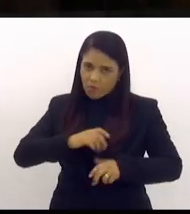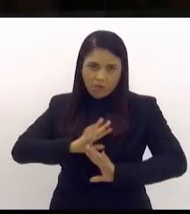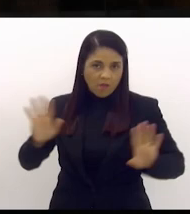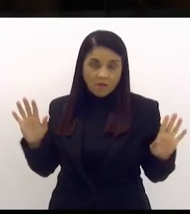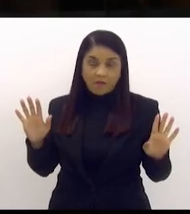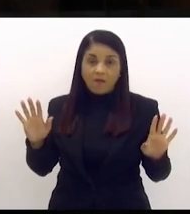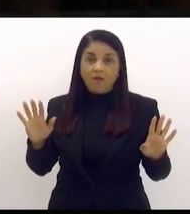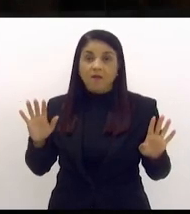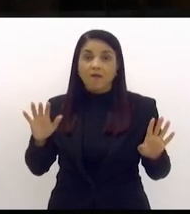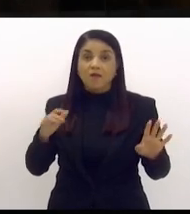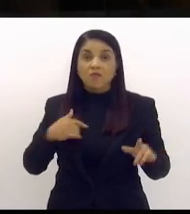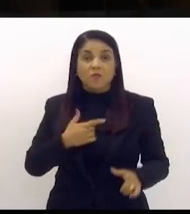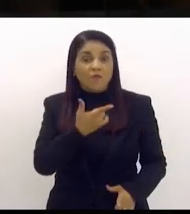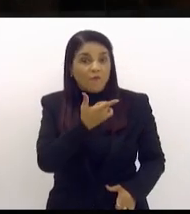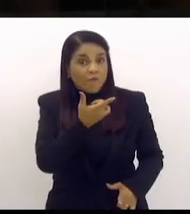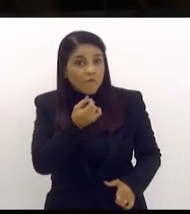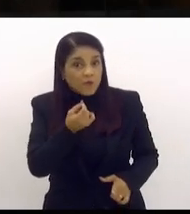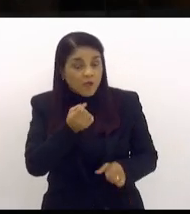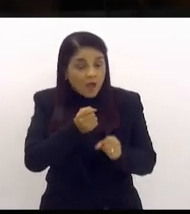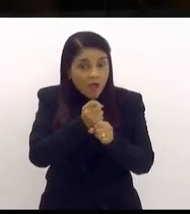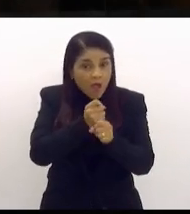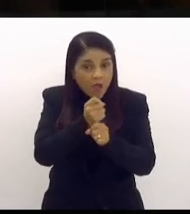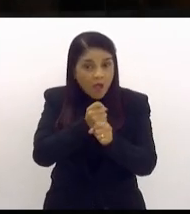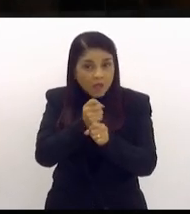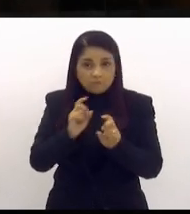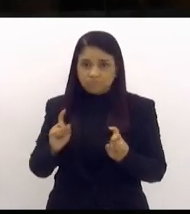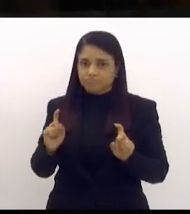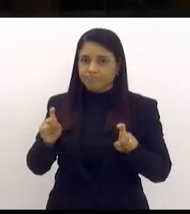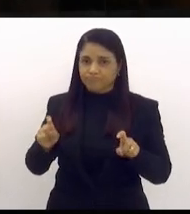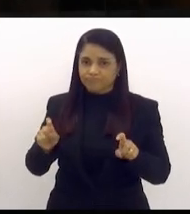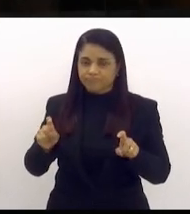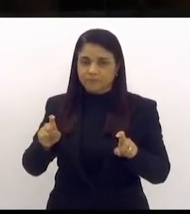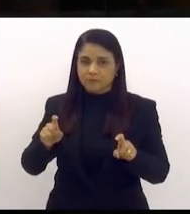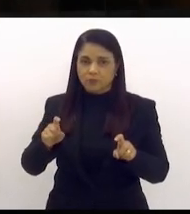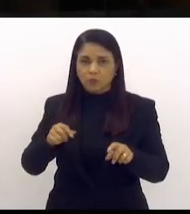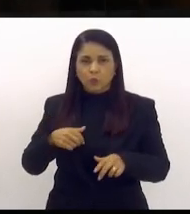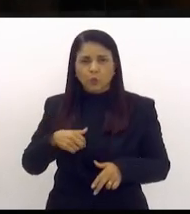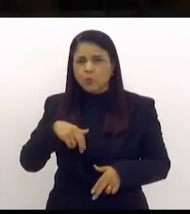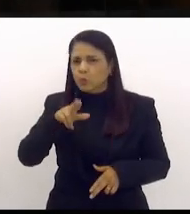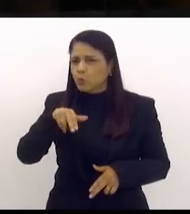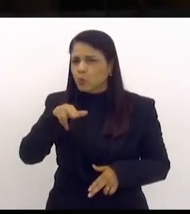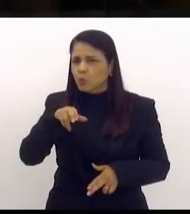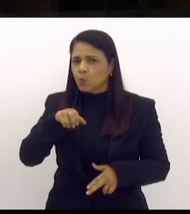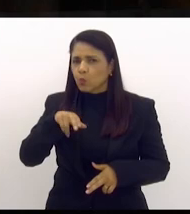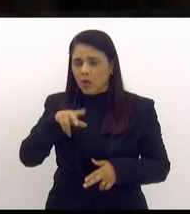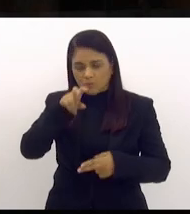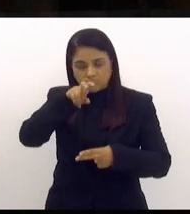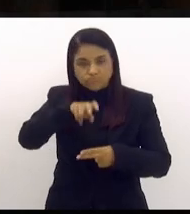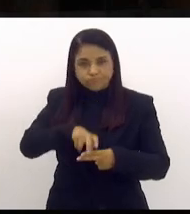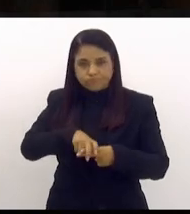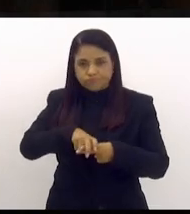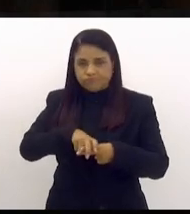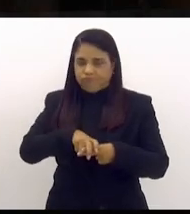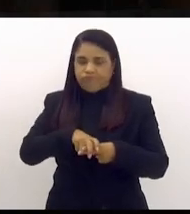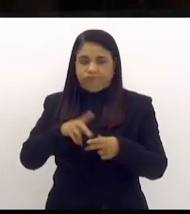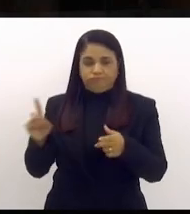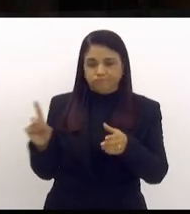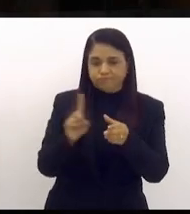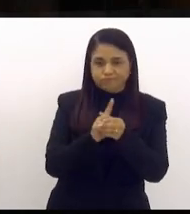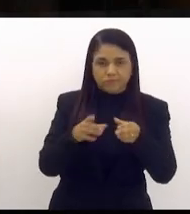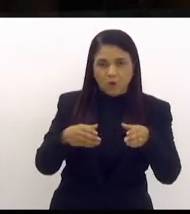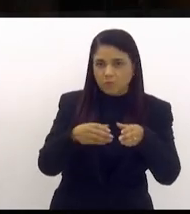Tenho 20 anos de mandato, nunca tive assento na comissão de segurança pública.